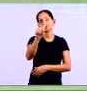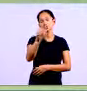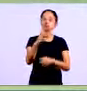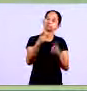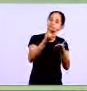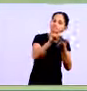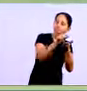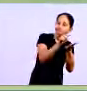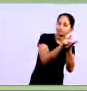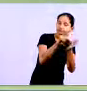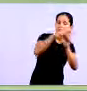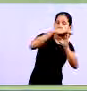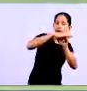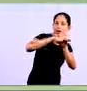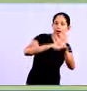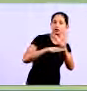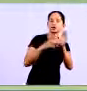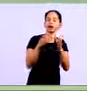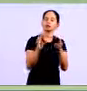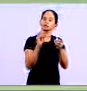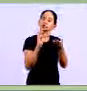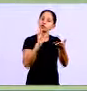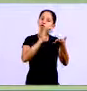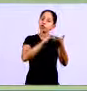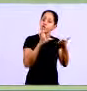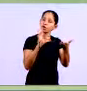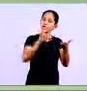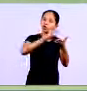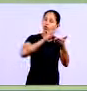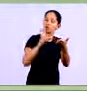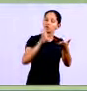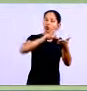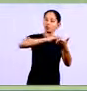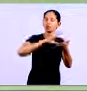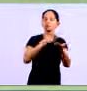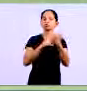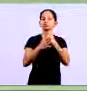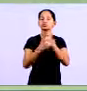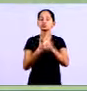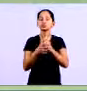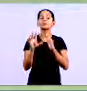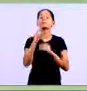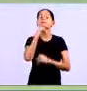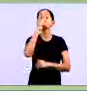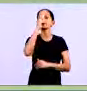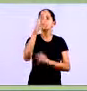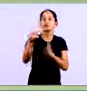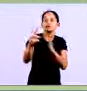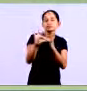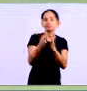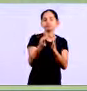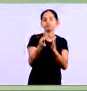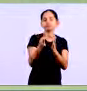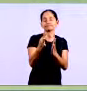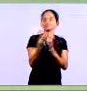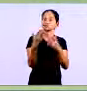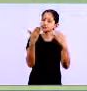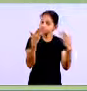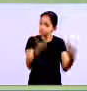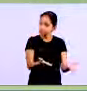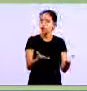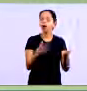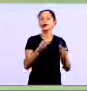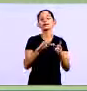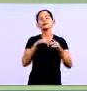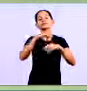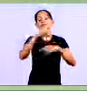desses instrumentos o empresário terá atualizado o seu cadastro de clientes o saldo pendente